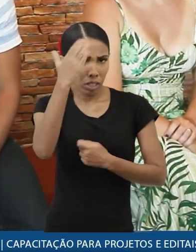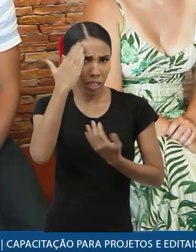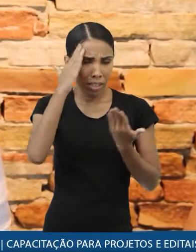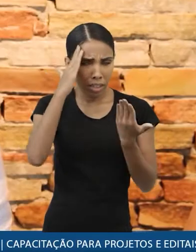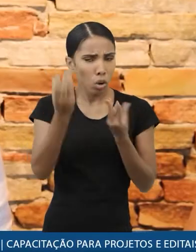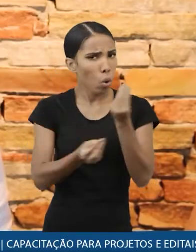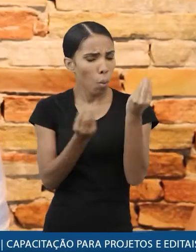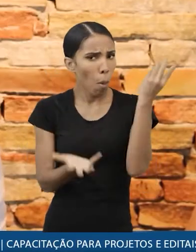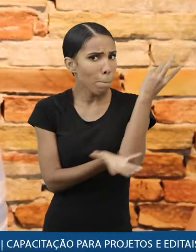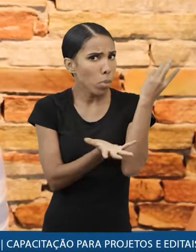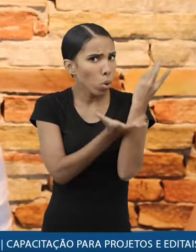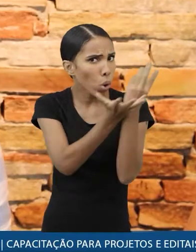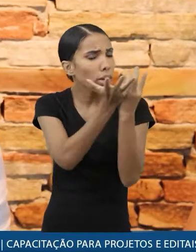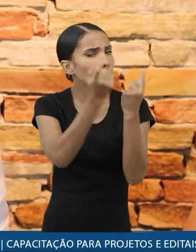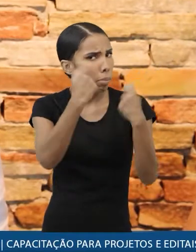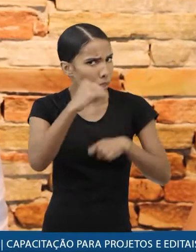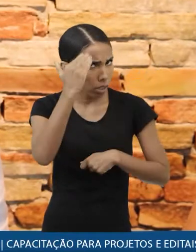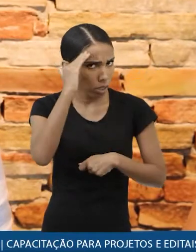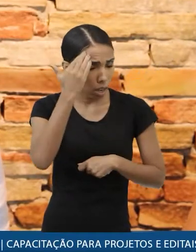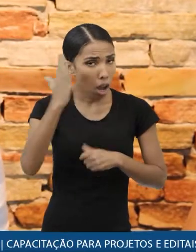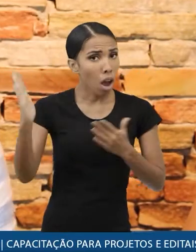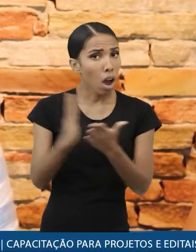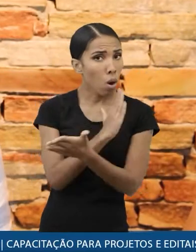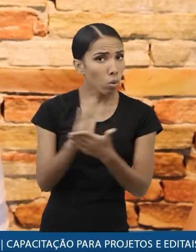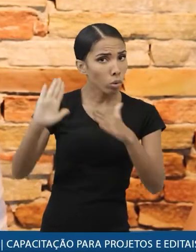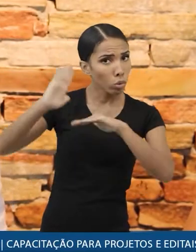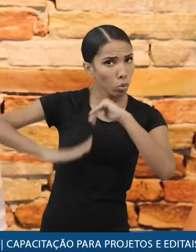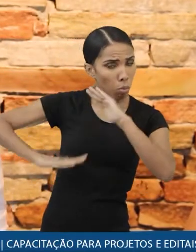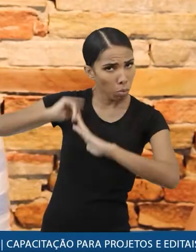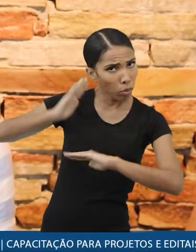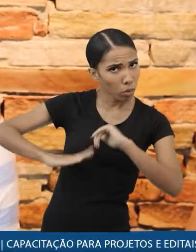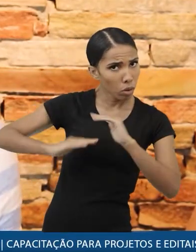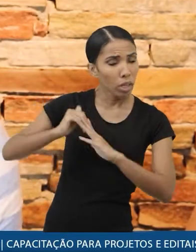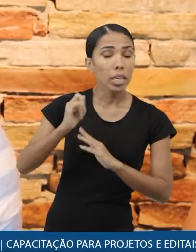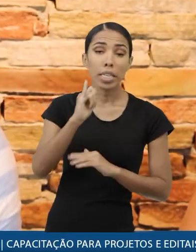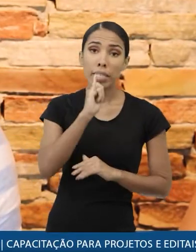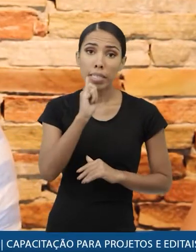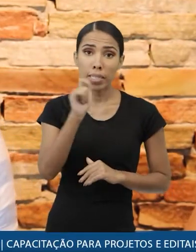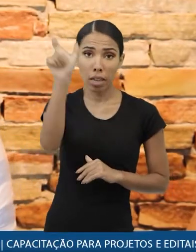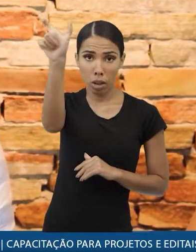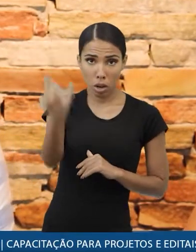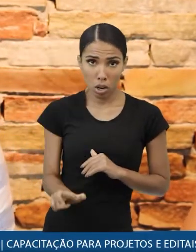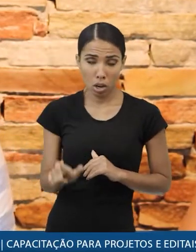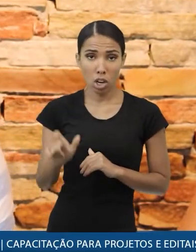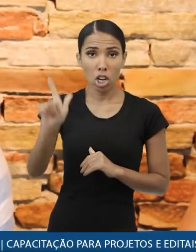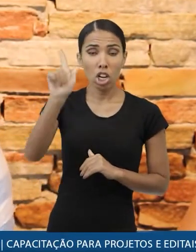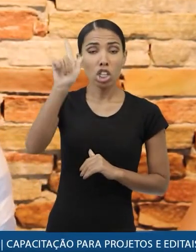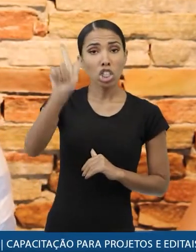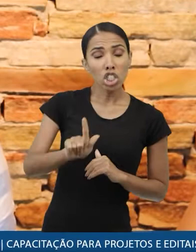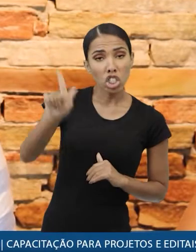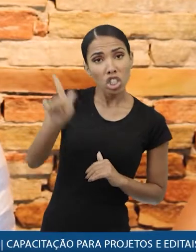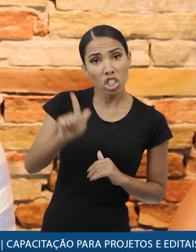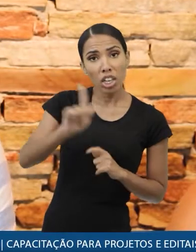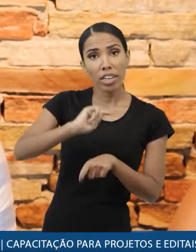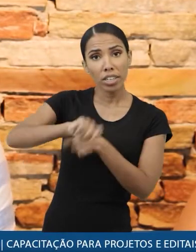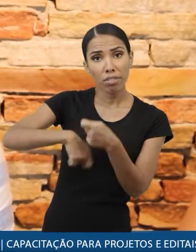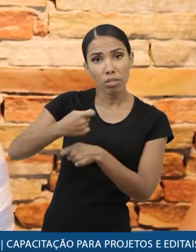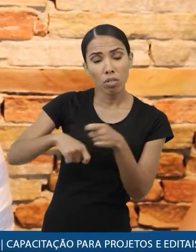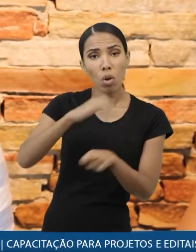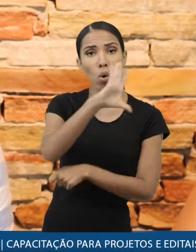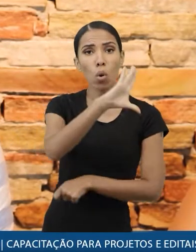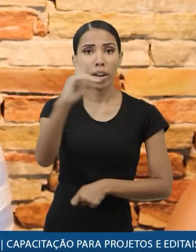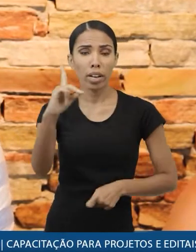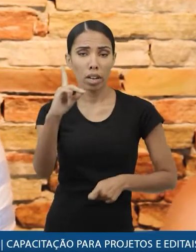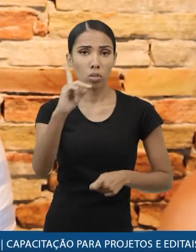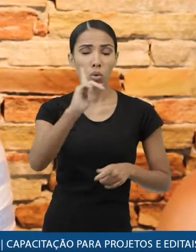aí burocrático que vai fazer com que você precise de alguns profissionais envolvidos no geral como um gerente financeiro, um coordenador